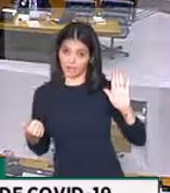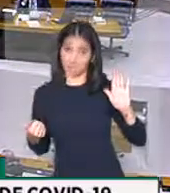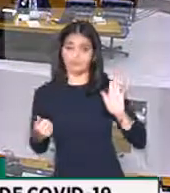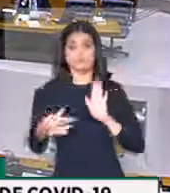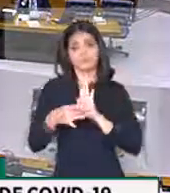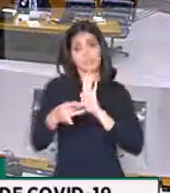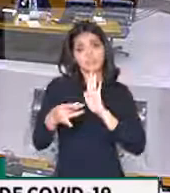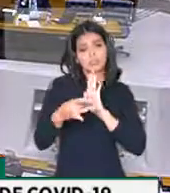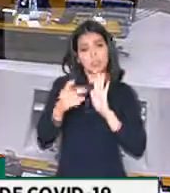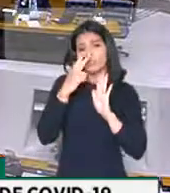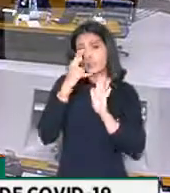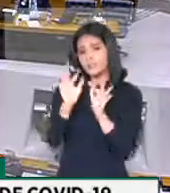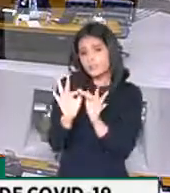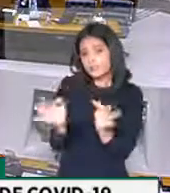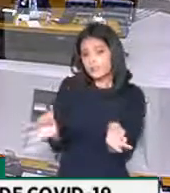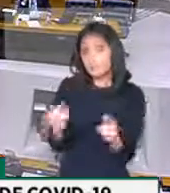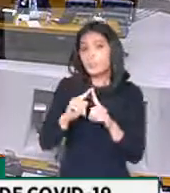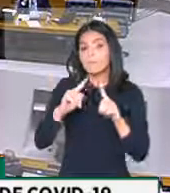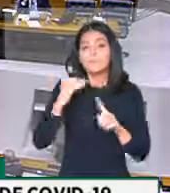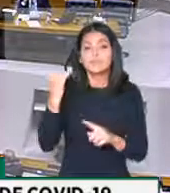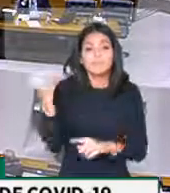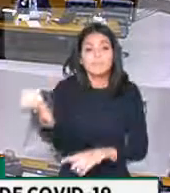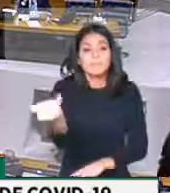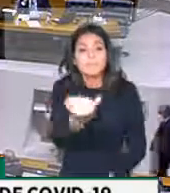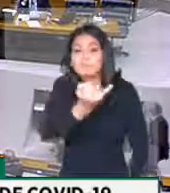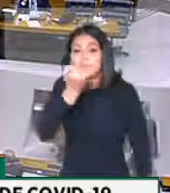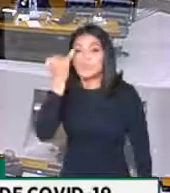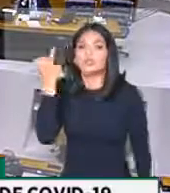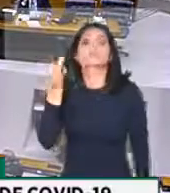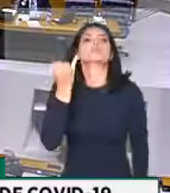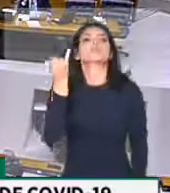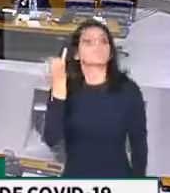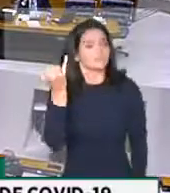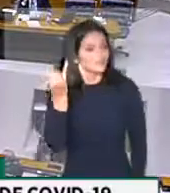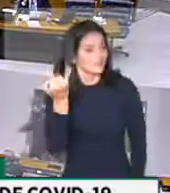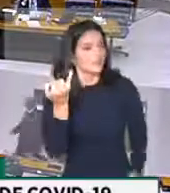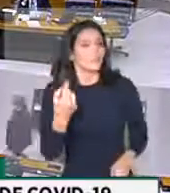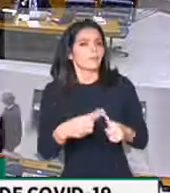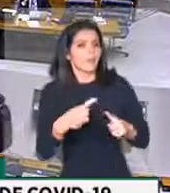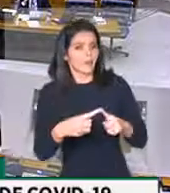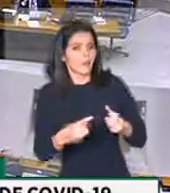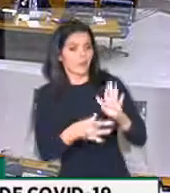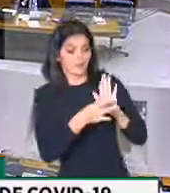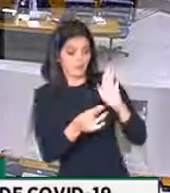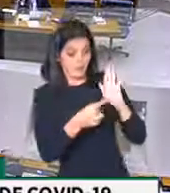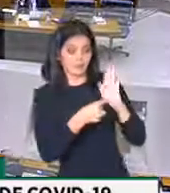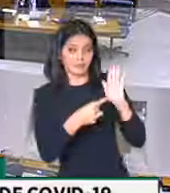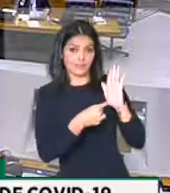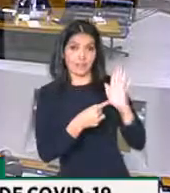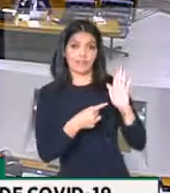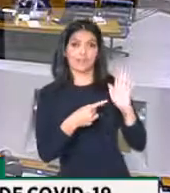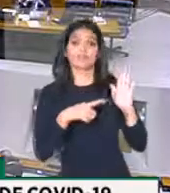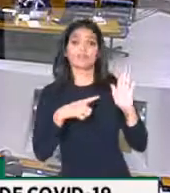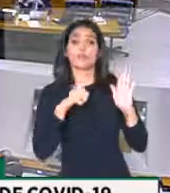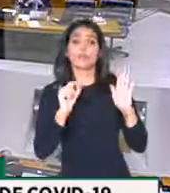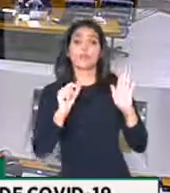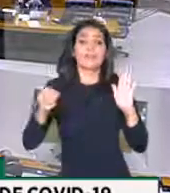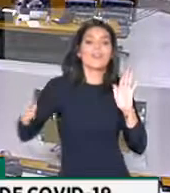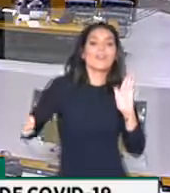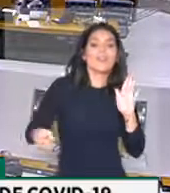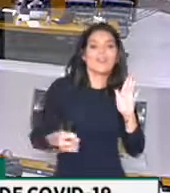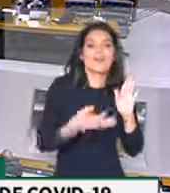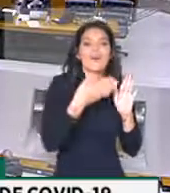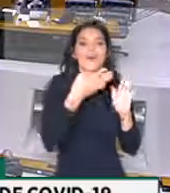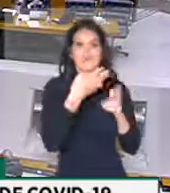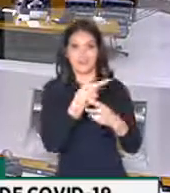relativamente simples, mas de suma importância, porque ele traz uma, no texto, traz uma inovação